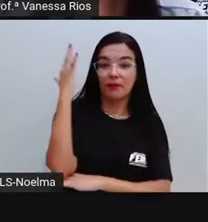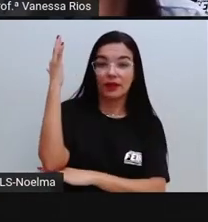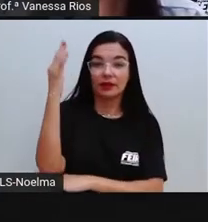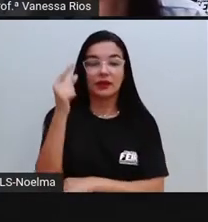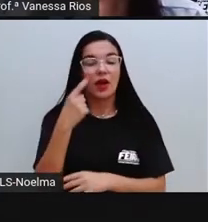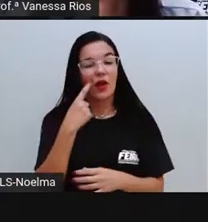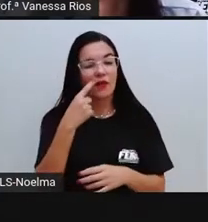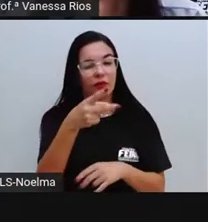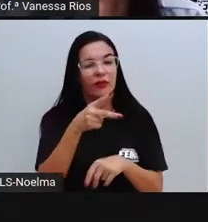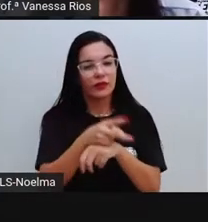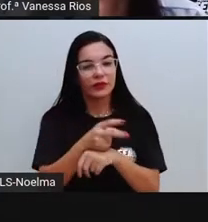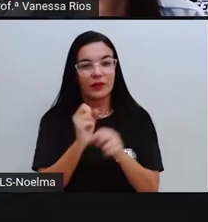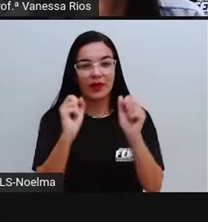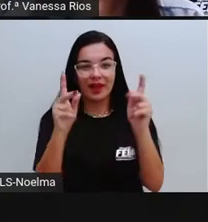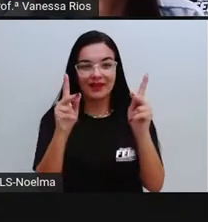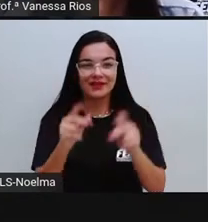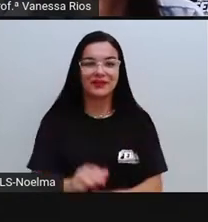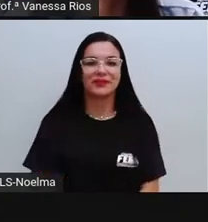de olho no vídeo.